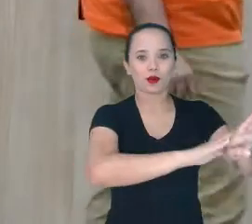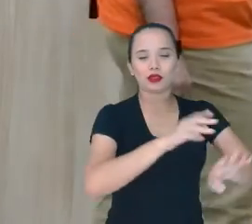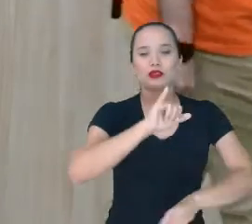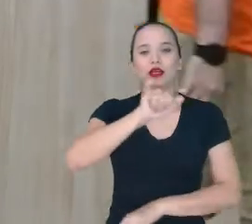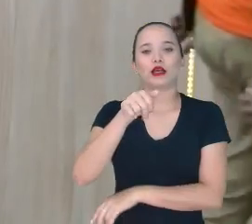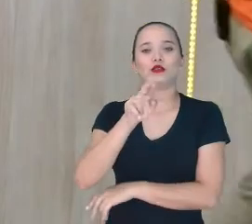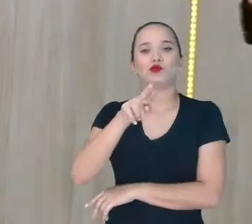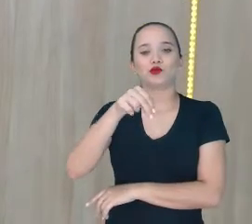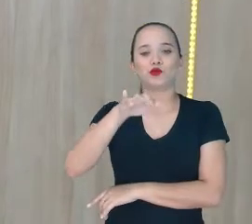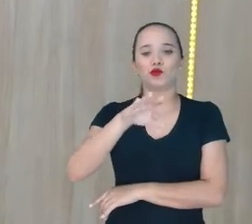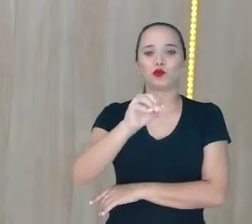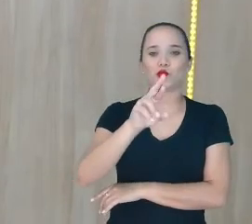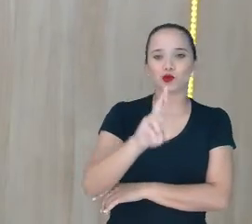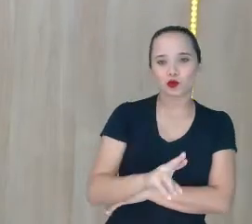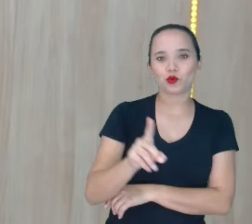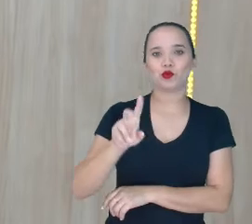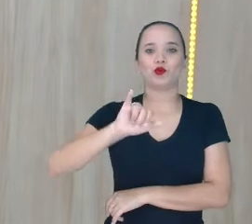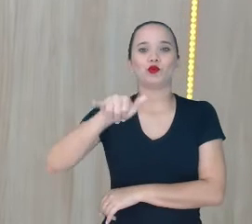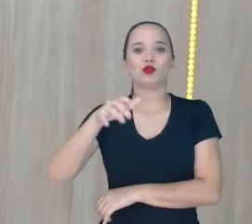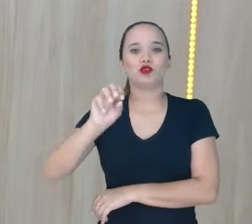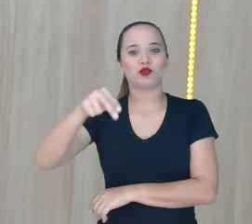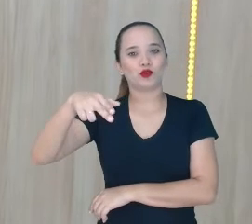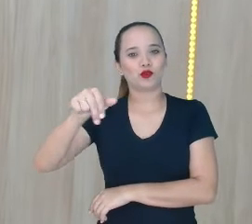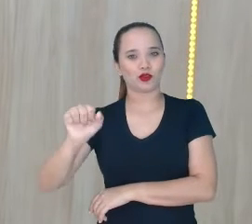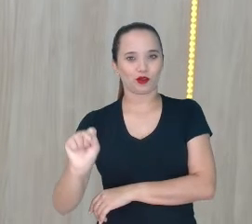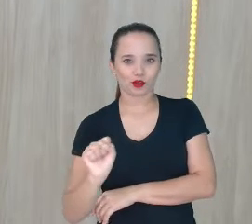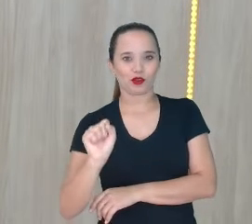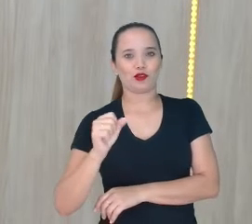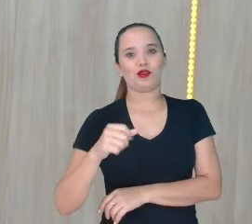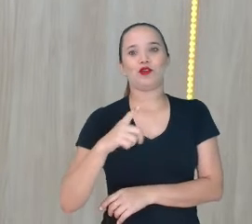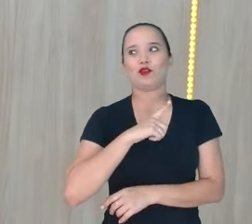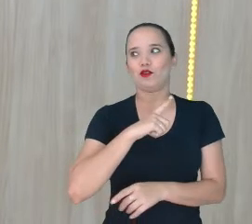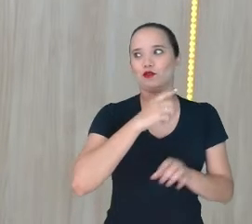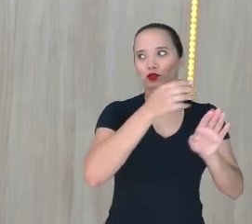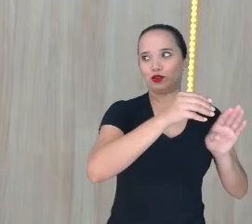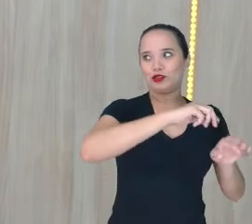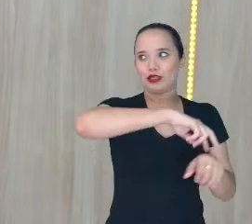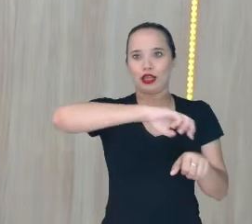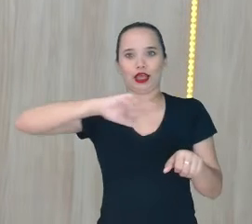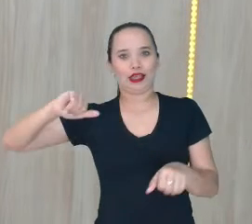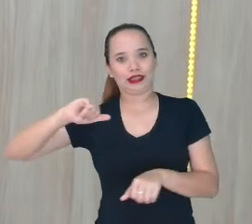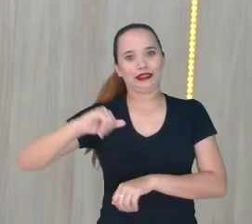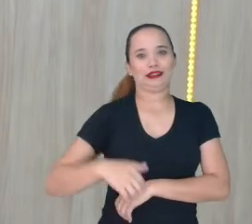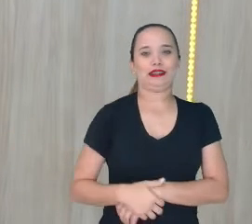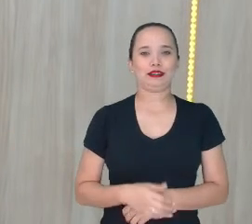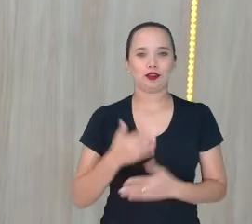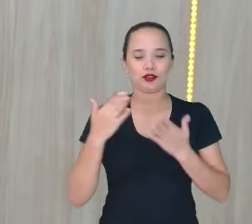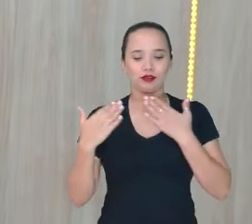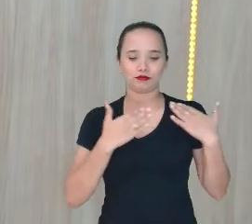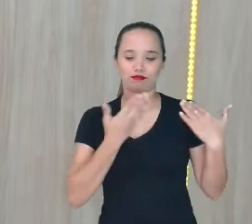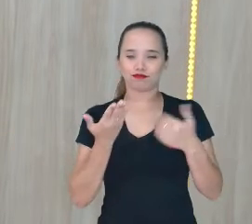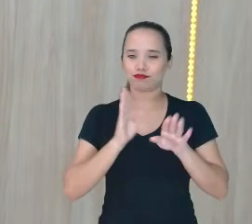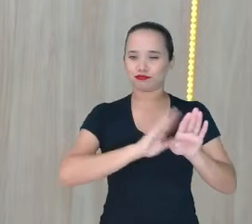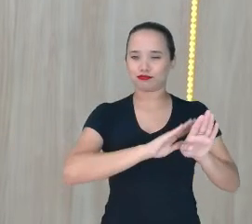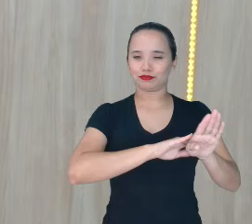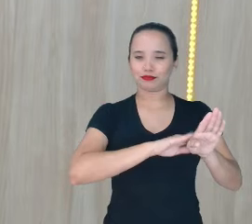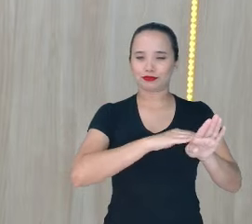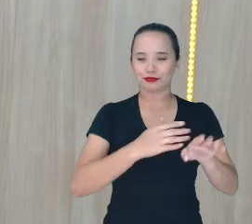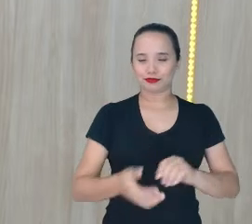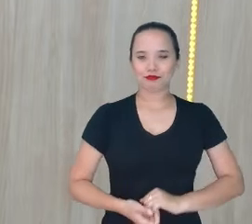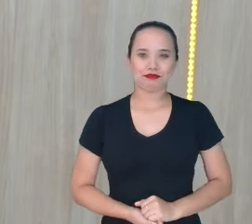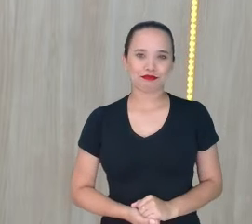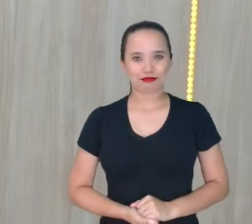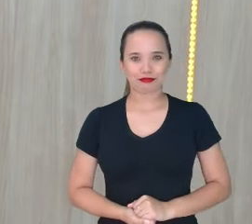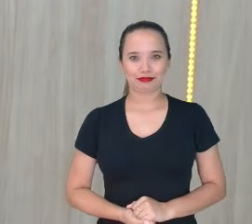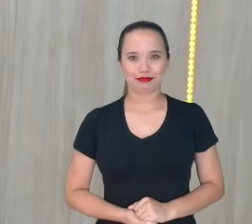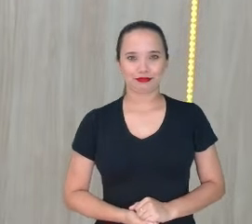Pessoa, dupla Maravilhosa, vou até sair aqui Para dialogar um pouco com eles né? E aí Juninho, tudo bom? Tudo certinho aí? Só vitória né?